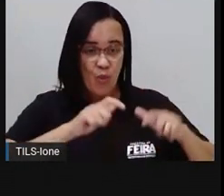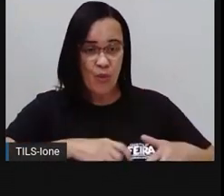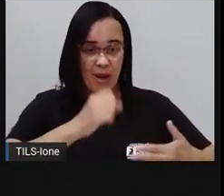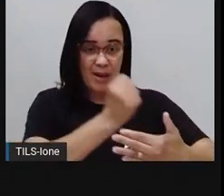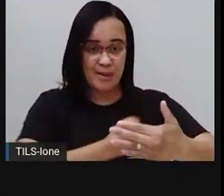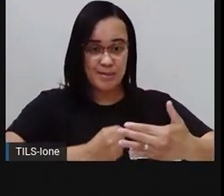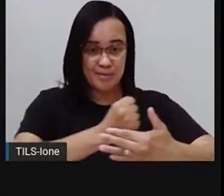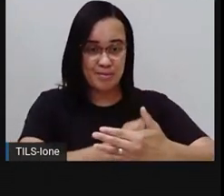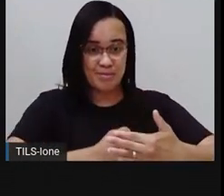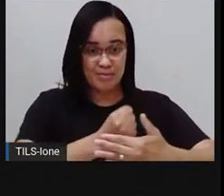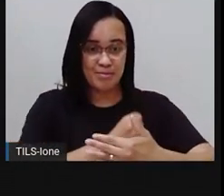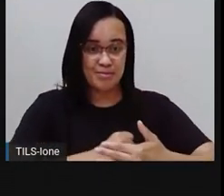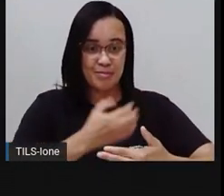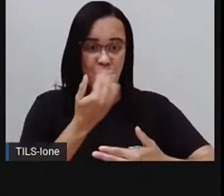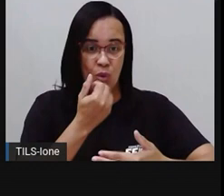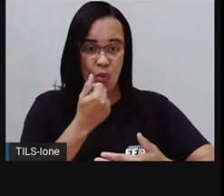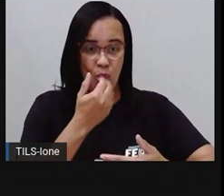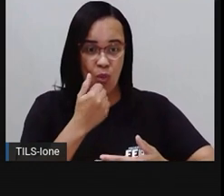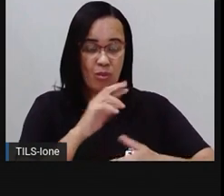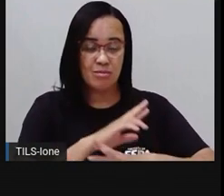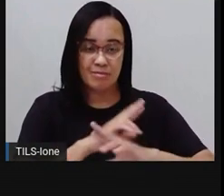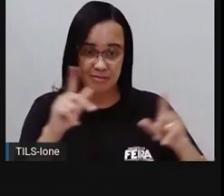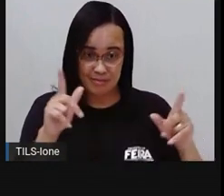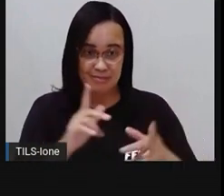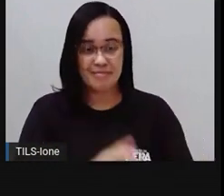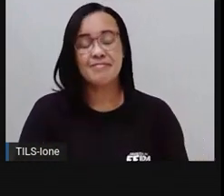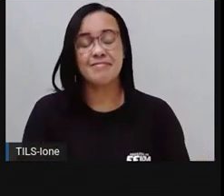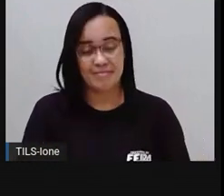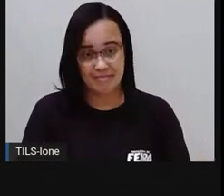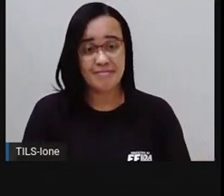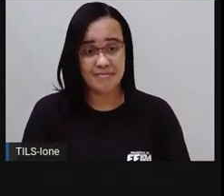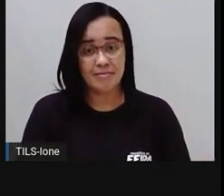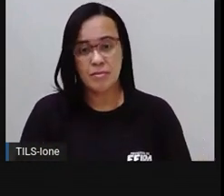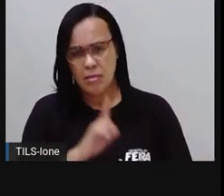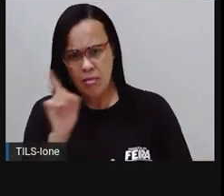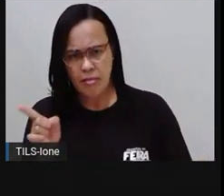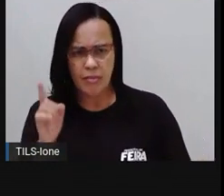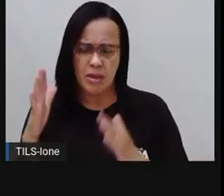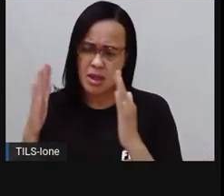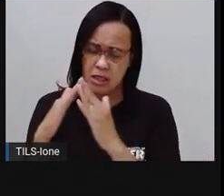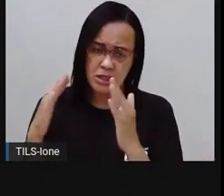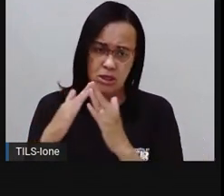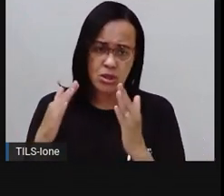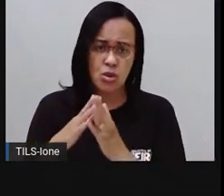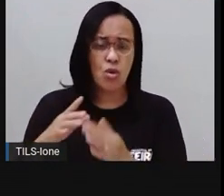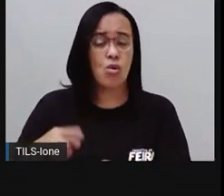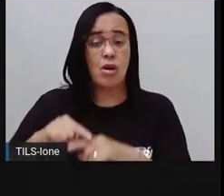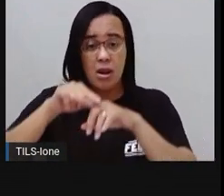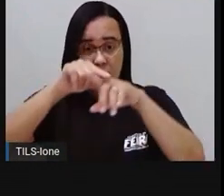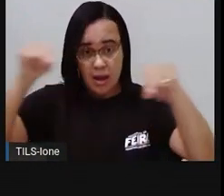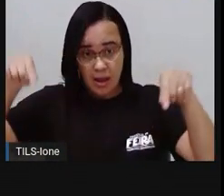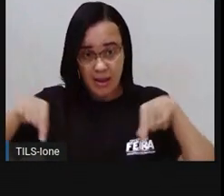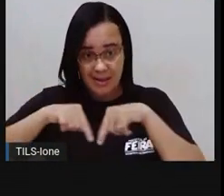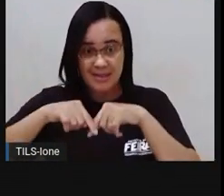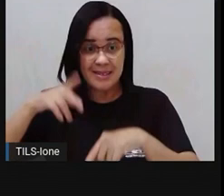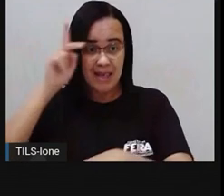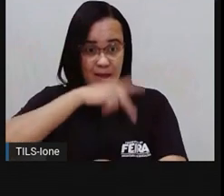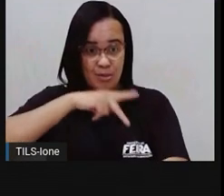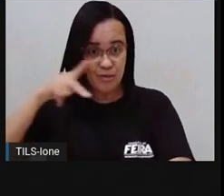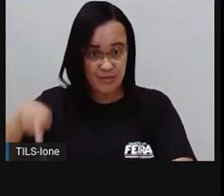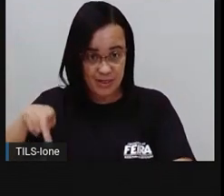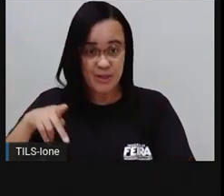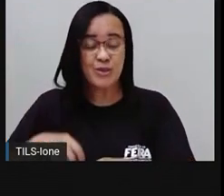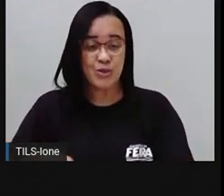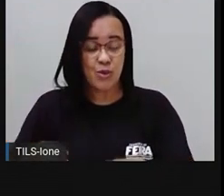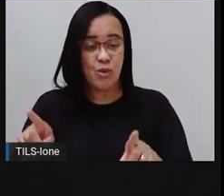na escola tem a sala dos professores, Tem escola que tem sala de vídeo, tem secretaria, né?